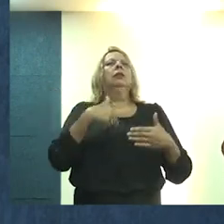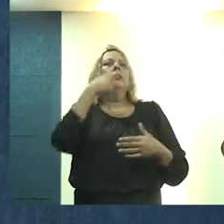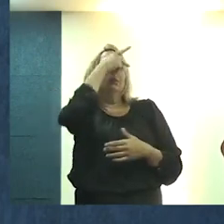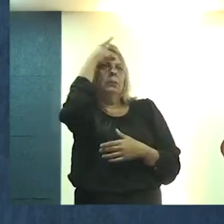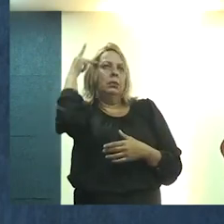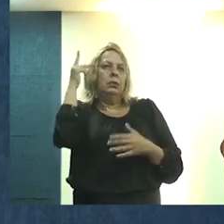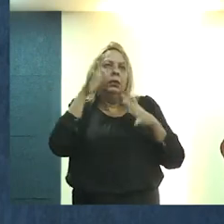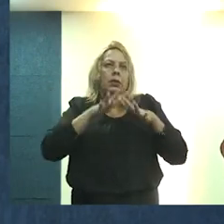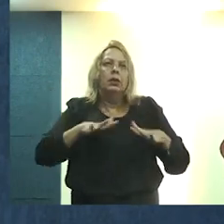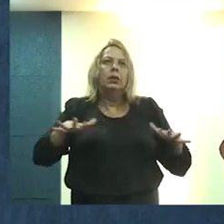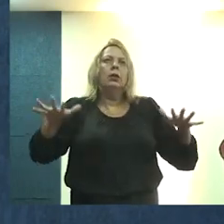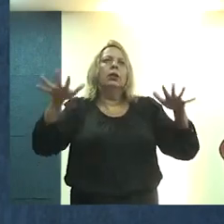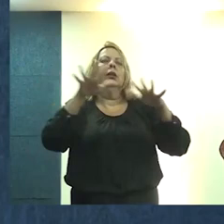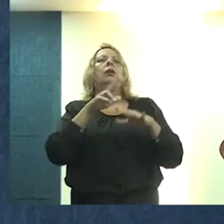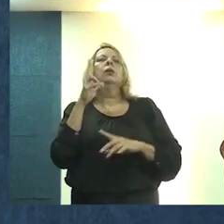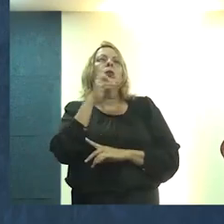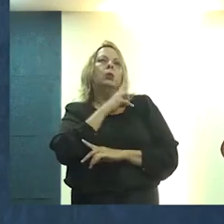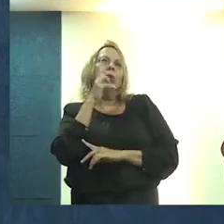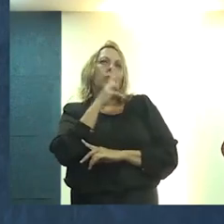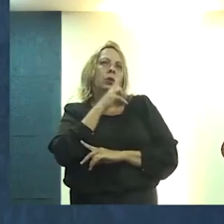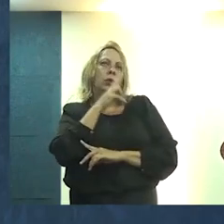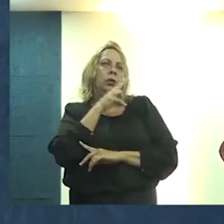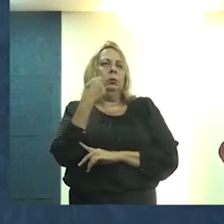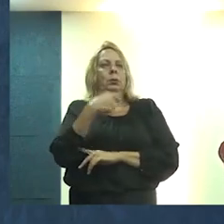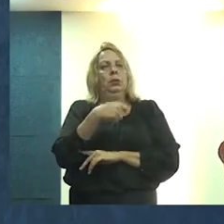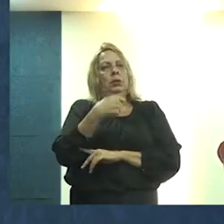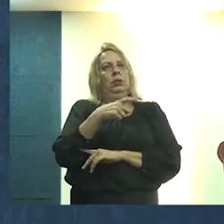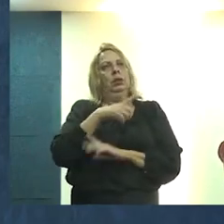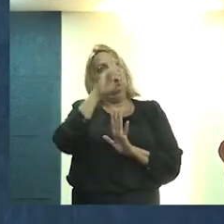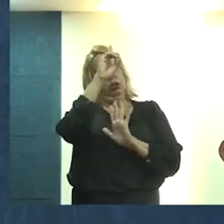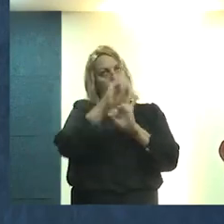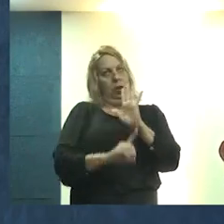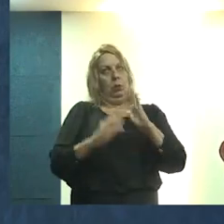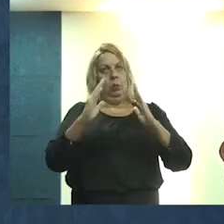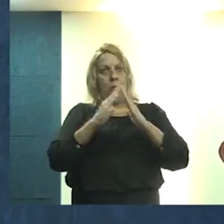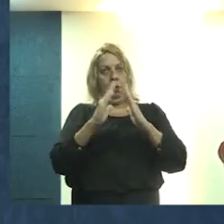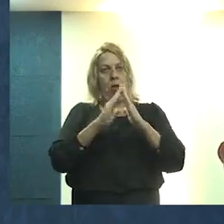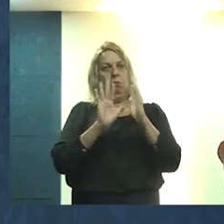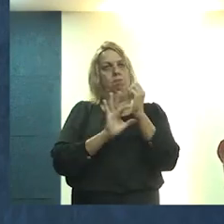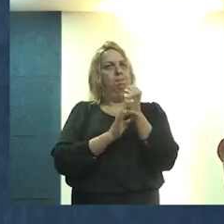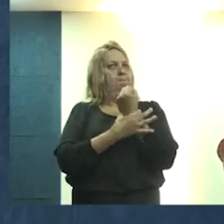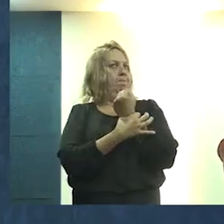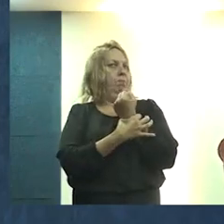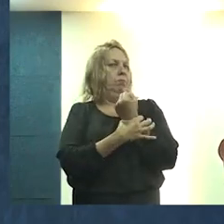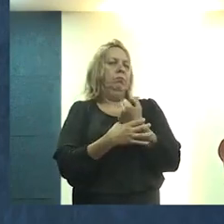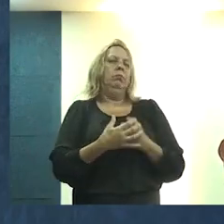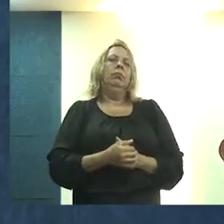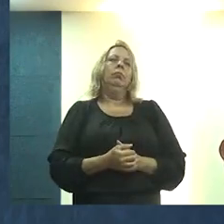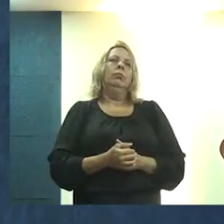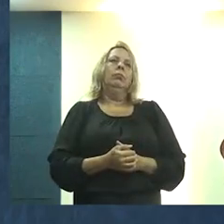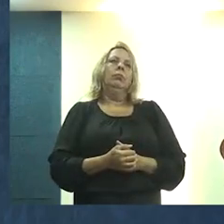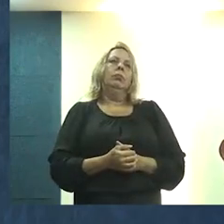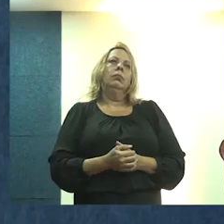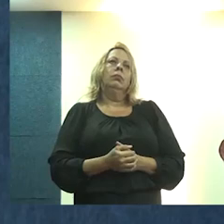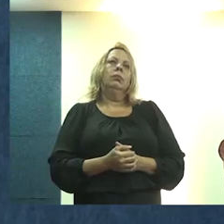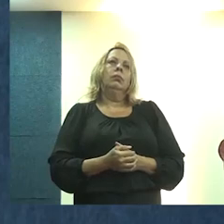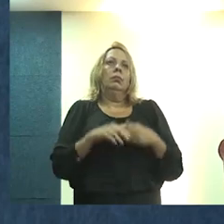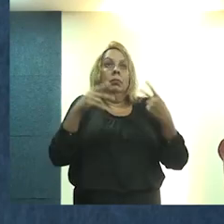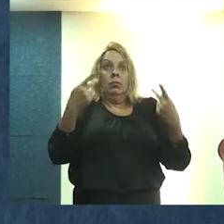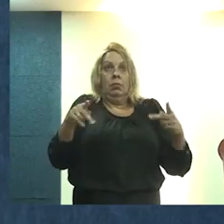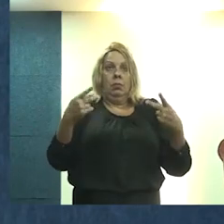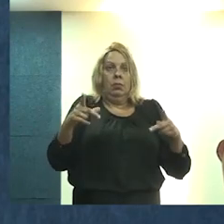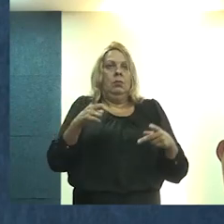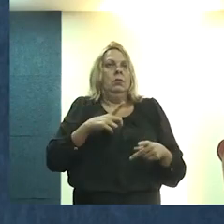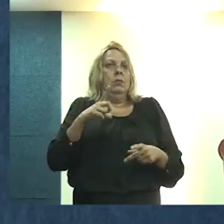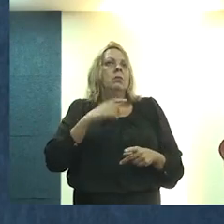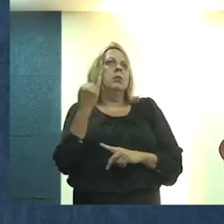população de forma geral sobre a urgência para a gente ter o direito à moradia garantido. Então, eu entendo que a gente está aqui porque